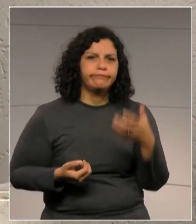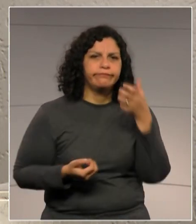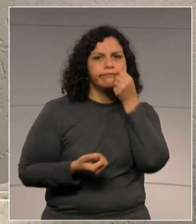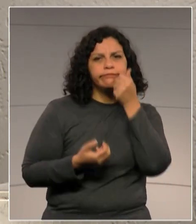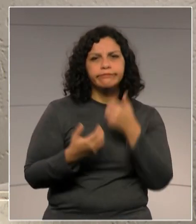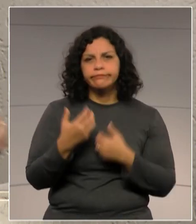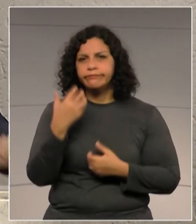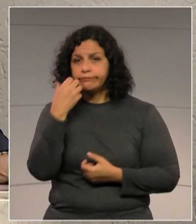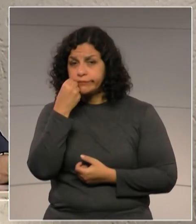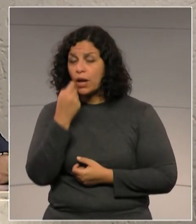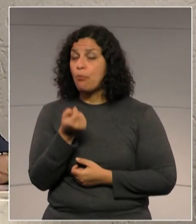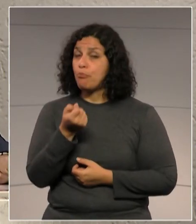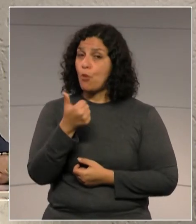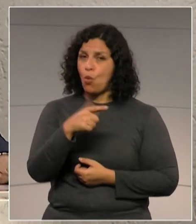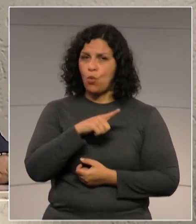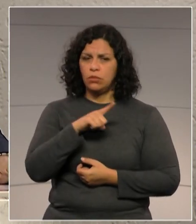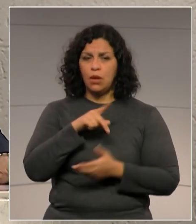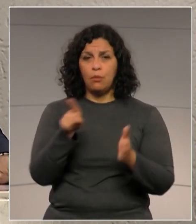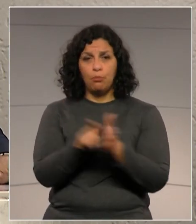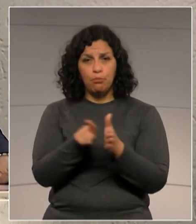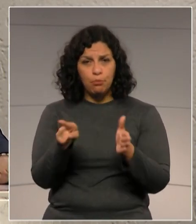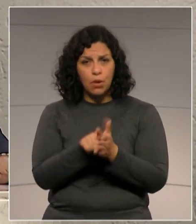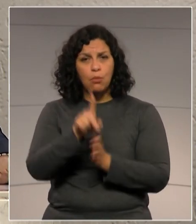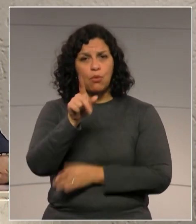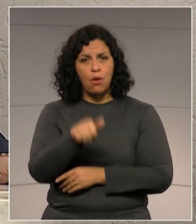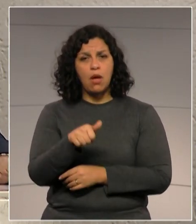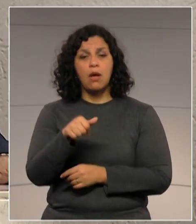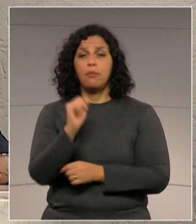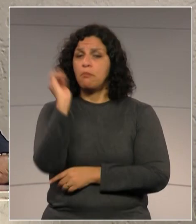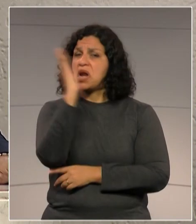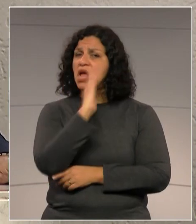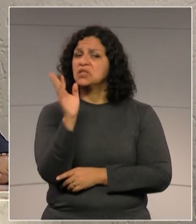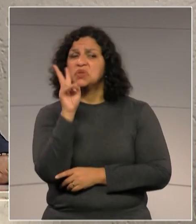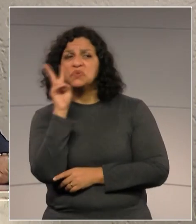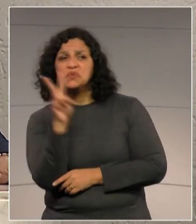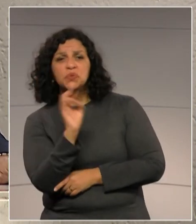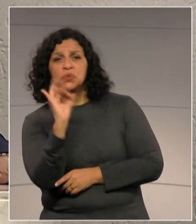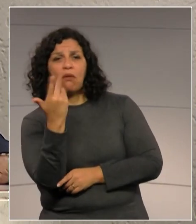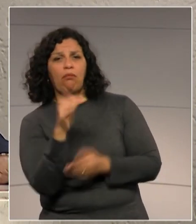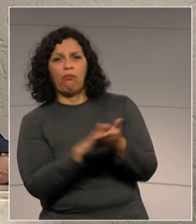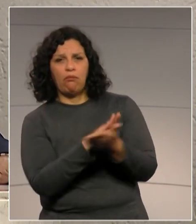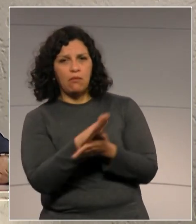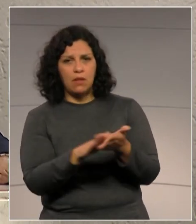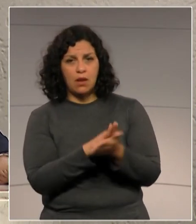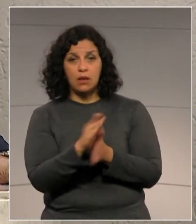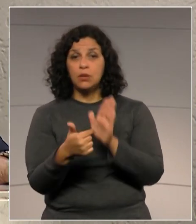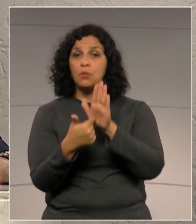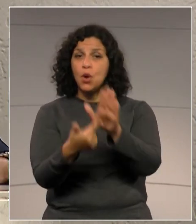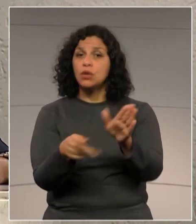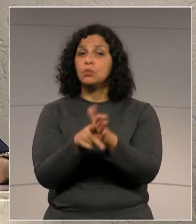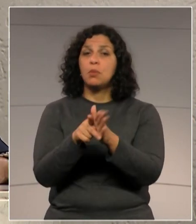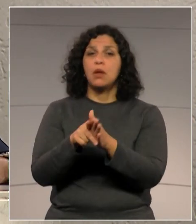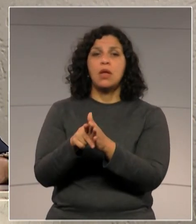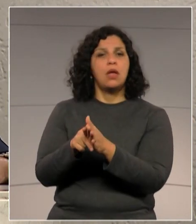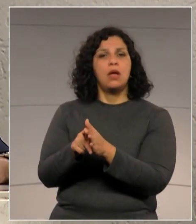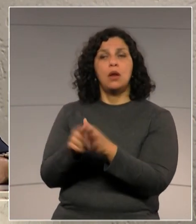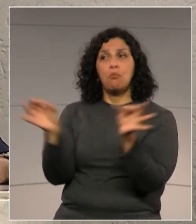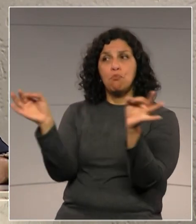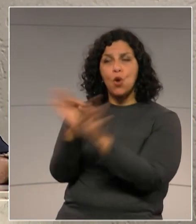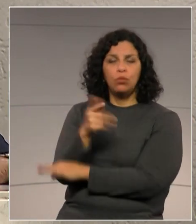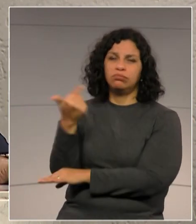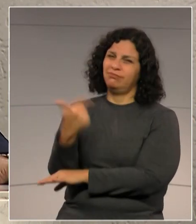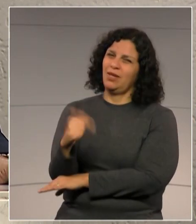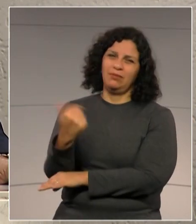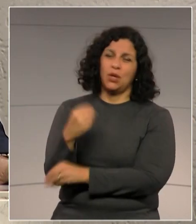Muito pouco foi feito pelo nosso Brasil. E mostra realmente o despreparo de quem